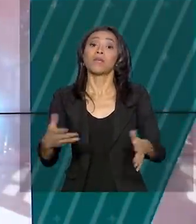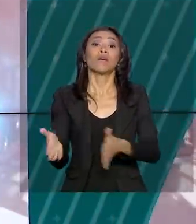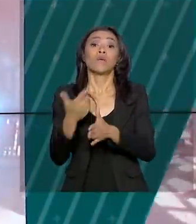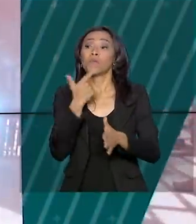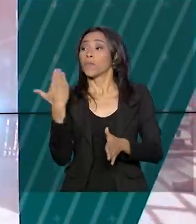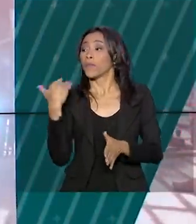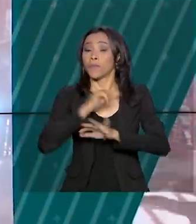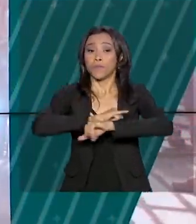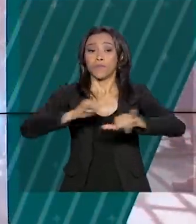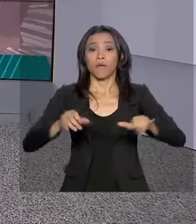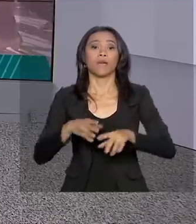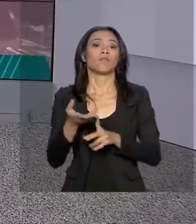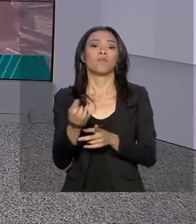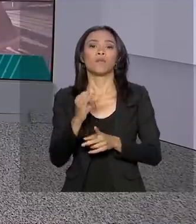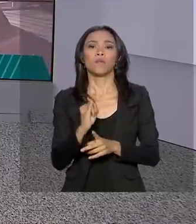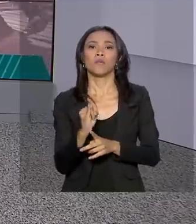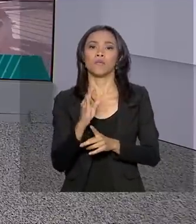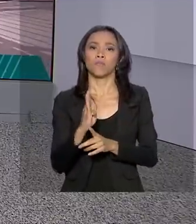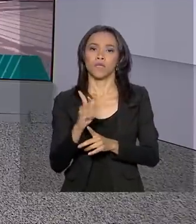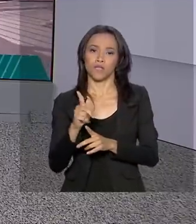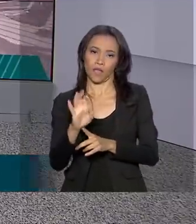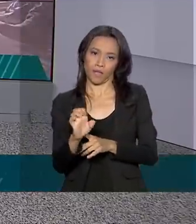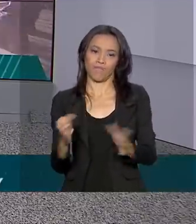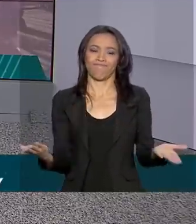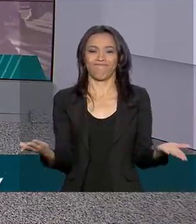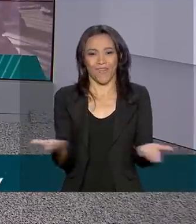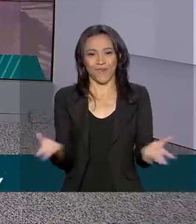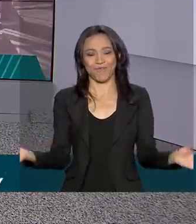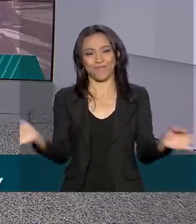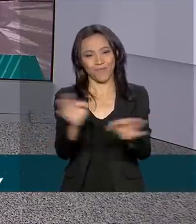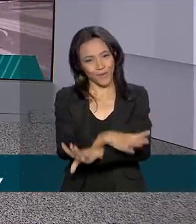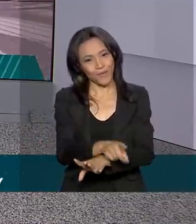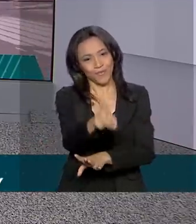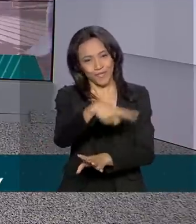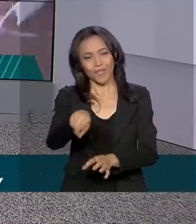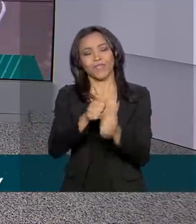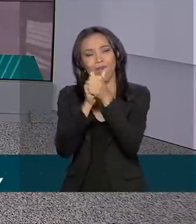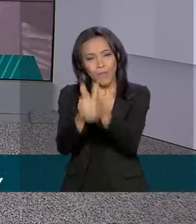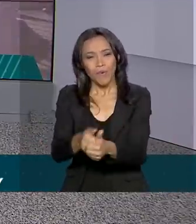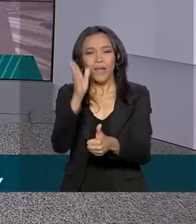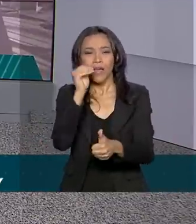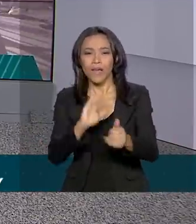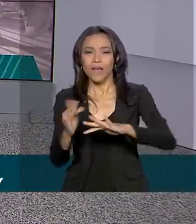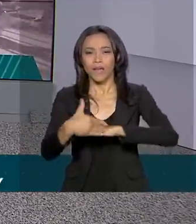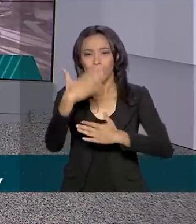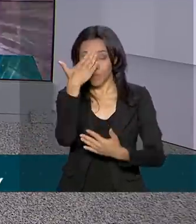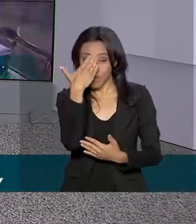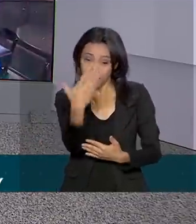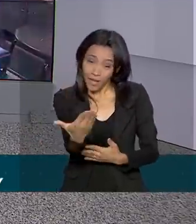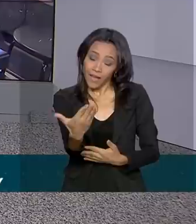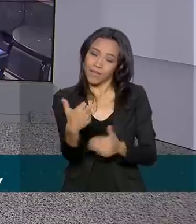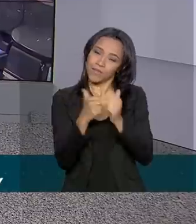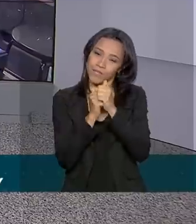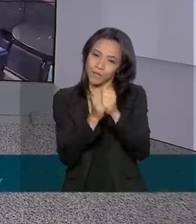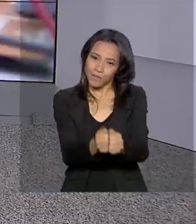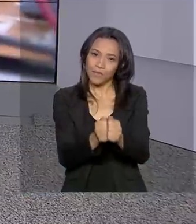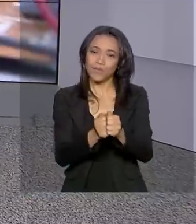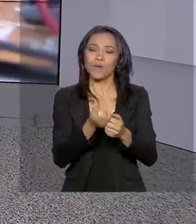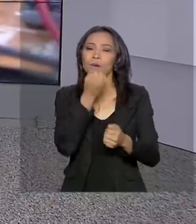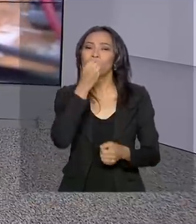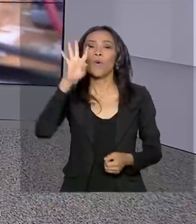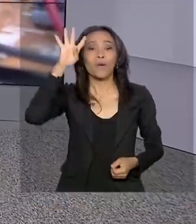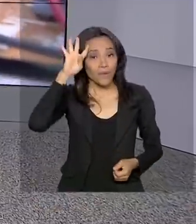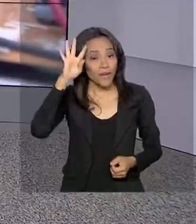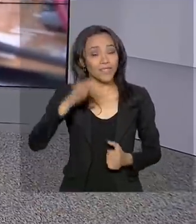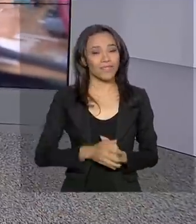há pouco pelo IBGE. O Brasil em Dia fica por aqui. Nos acompanhe também pelas redes sociais. Obrigada pela sua companhia. Boa quarta